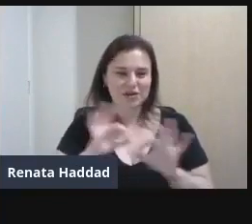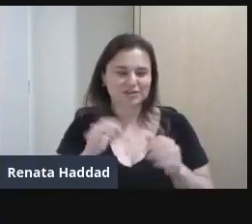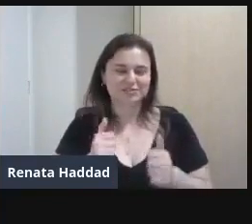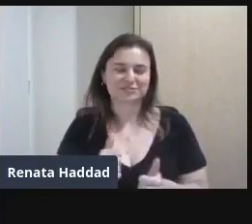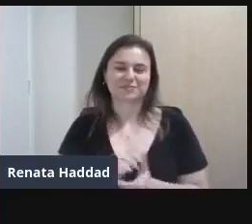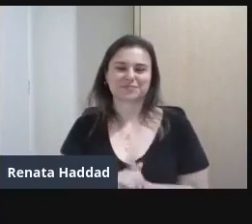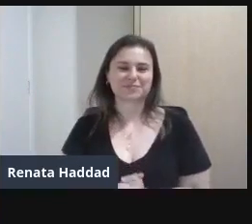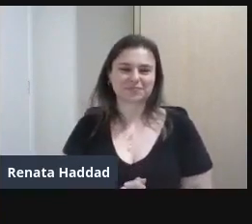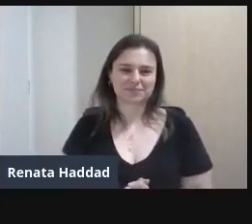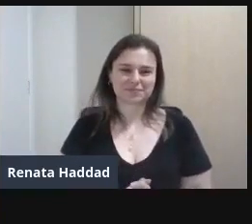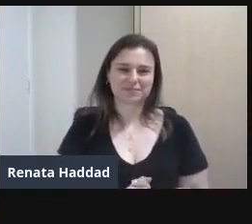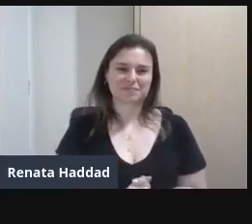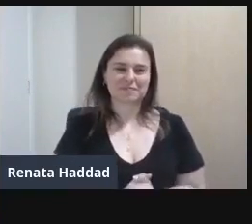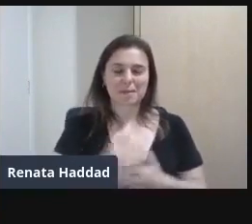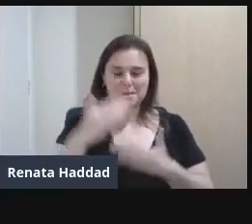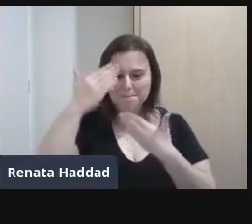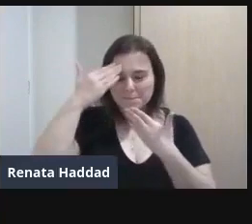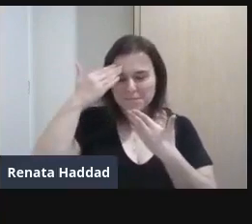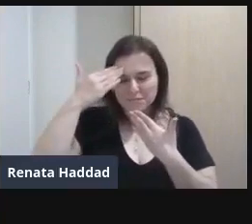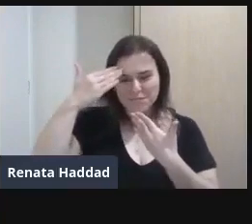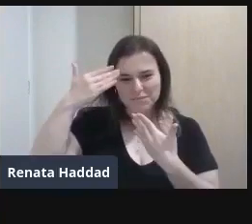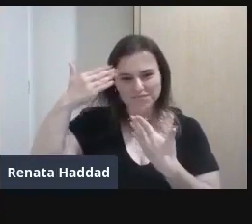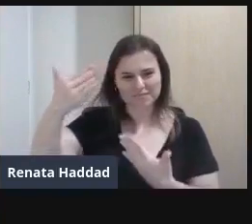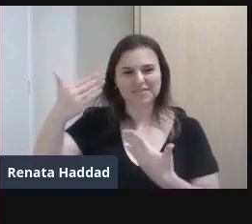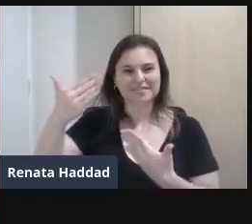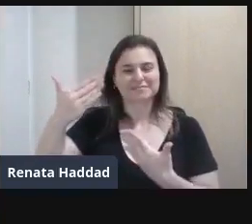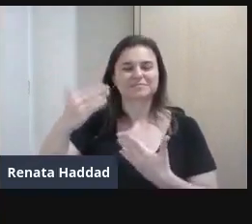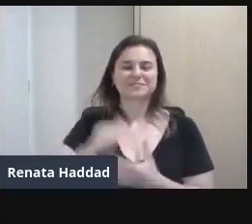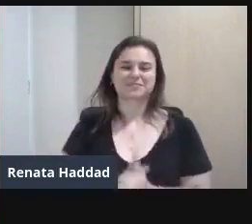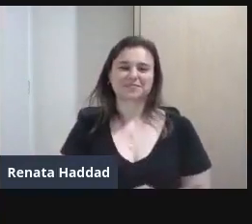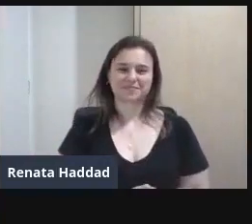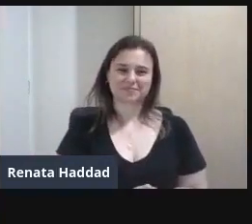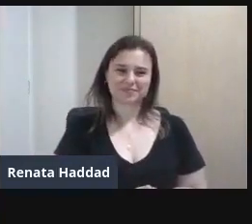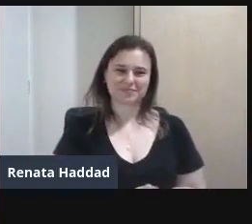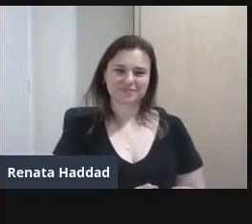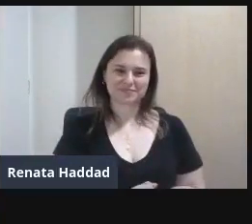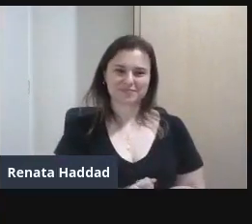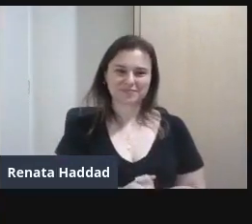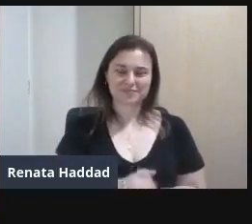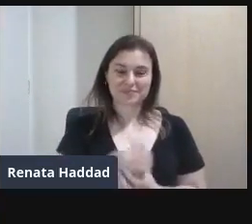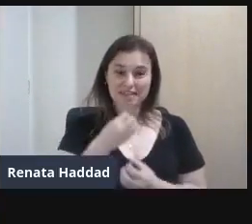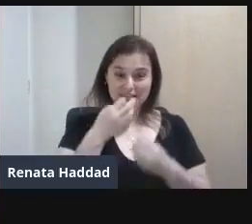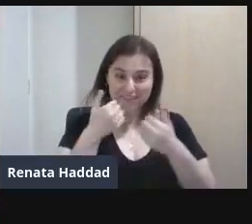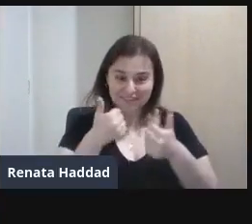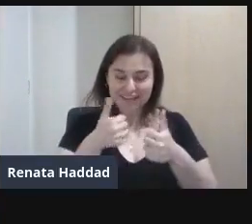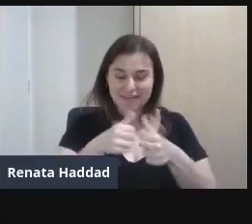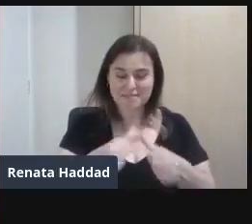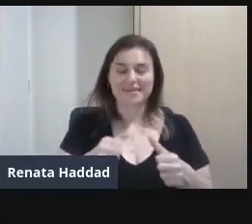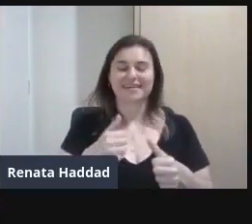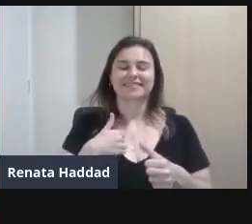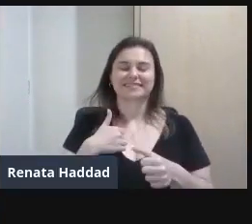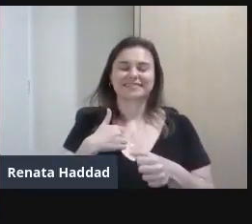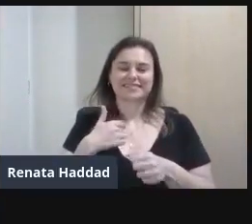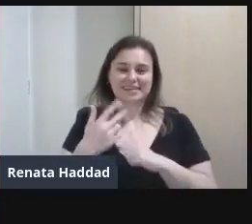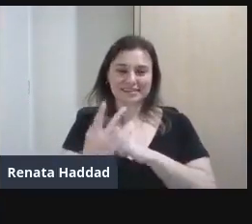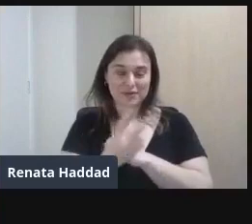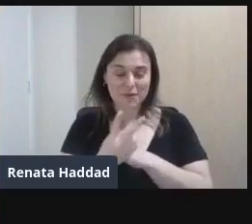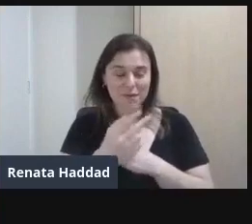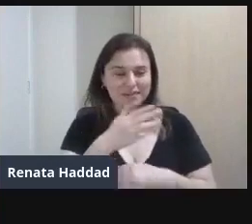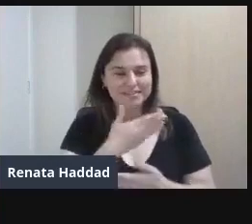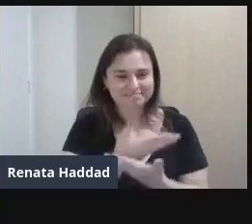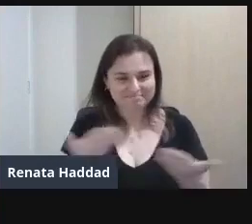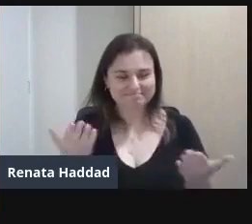aqui O meu Muito obrigada Muito obrigada E fiquem bem Viu gente Se cuidem E mais uma vez